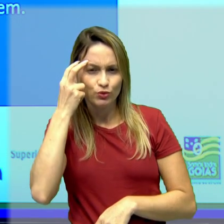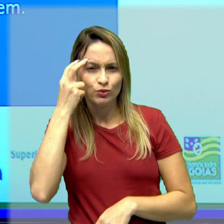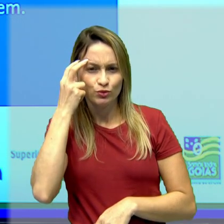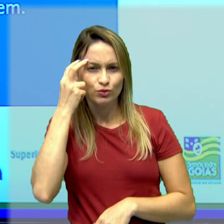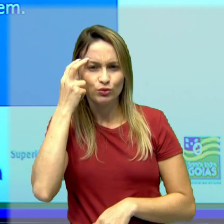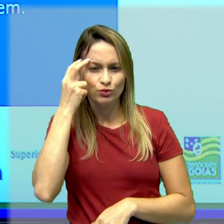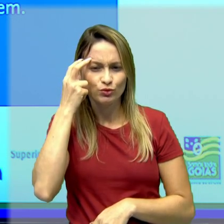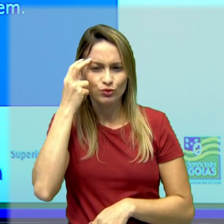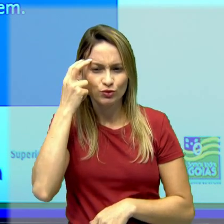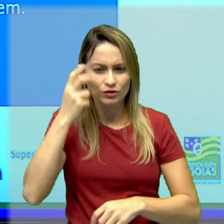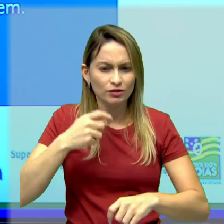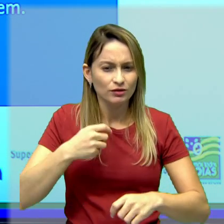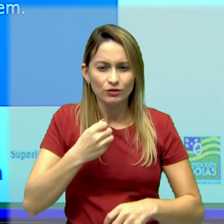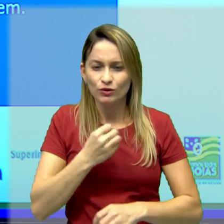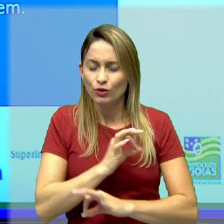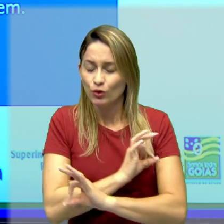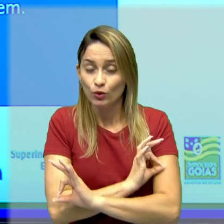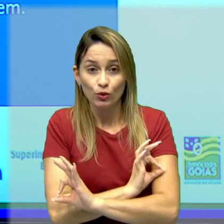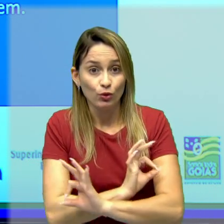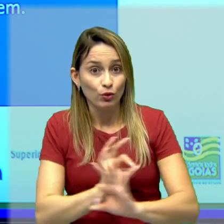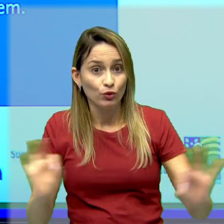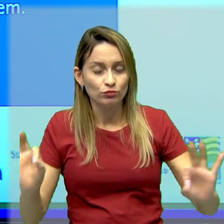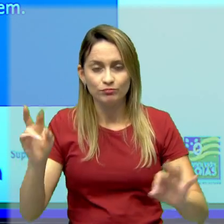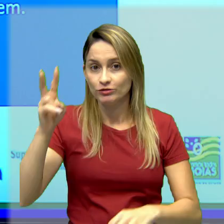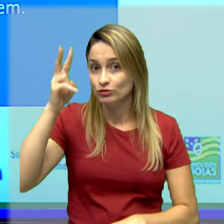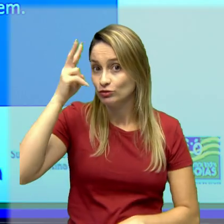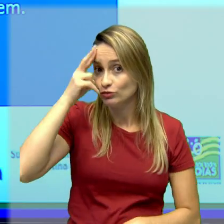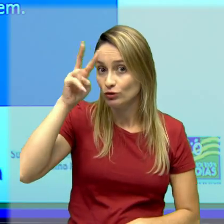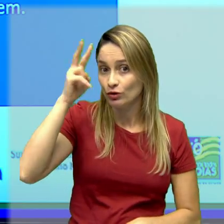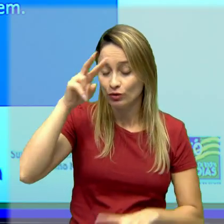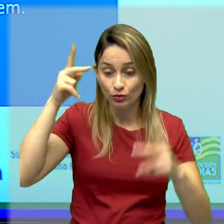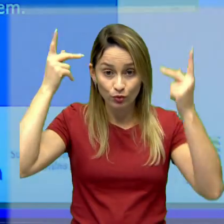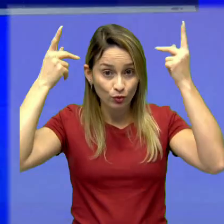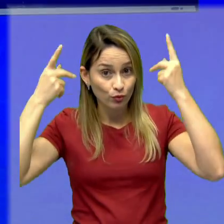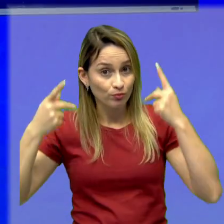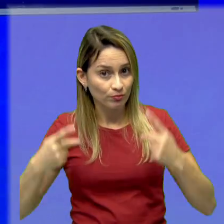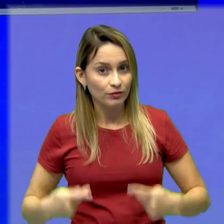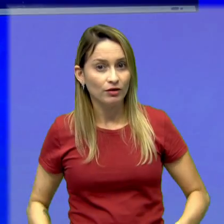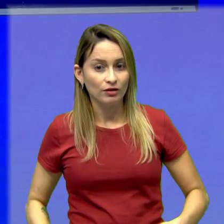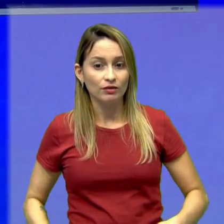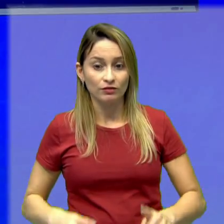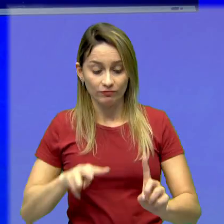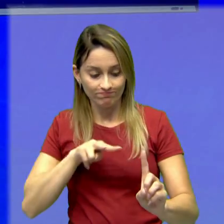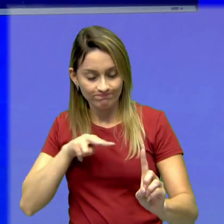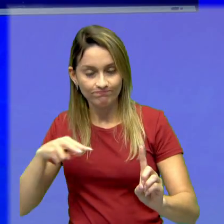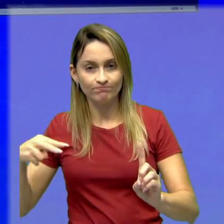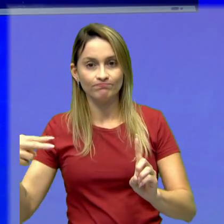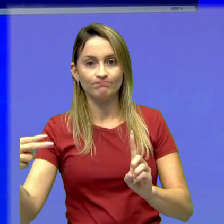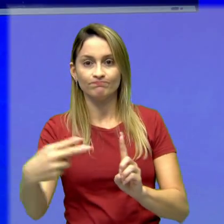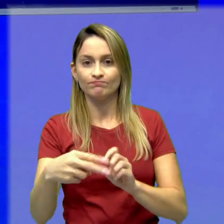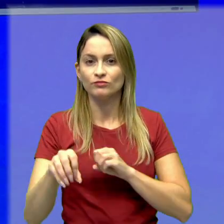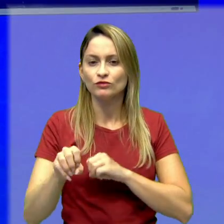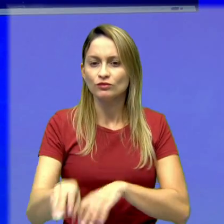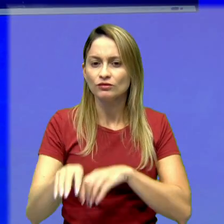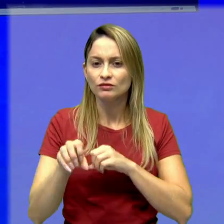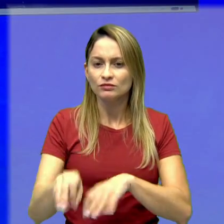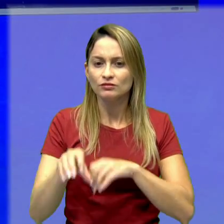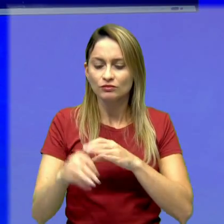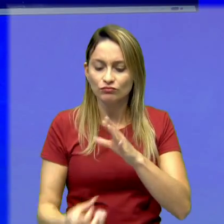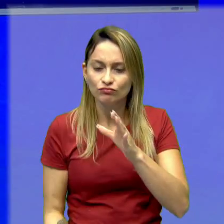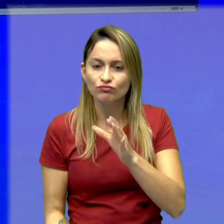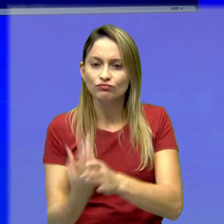importantíssimas para a história da humanidade. Falando do ponto de vista educativo, foi em Atenas, por exemplo,